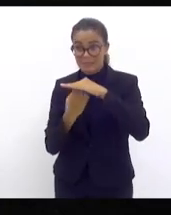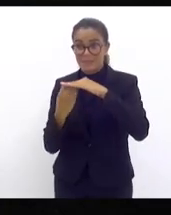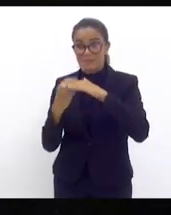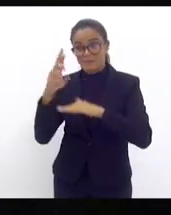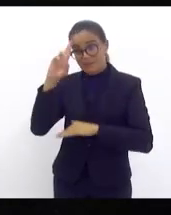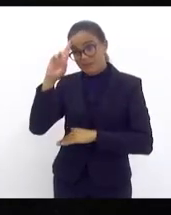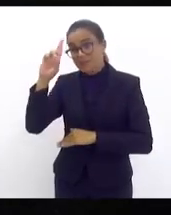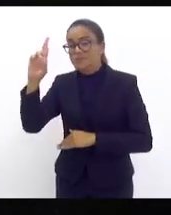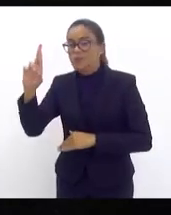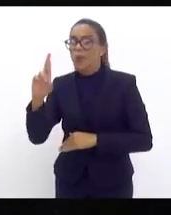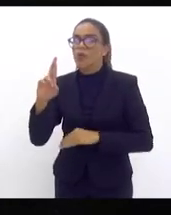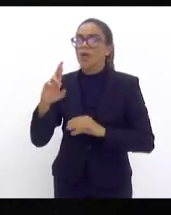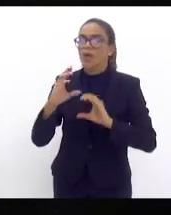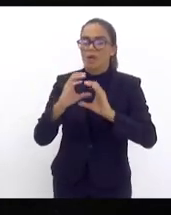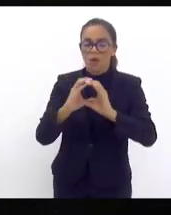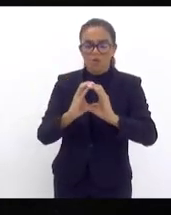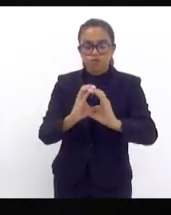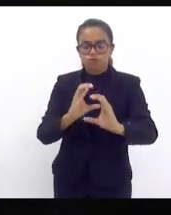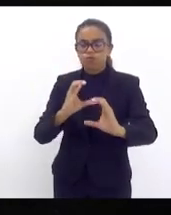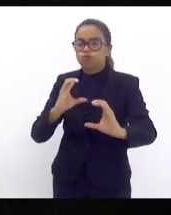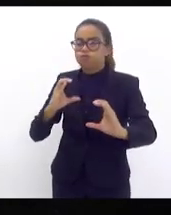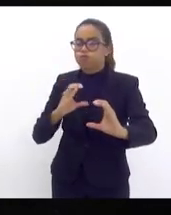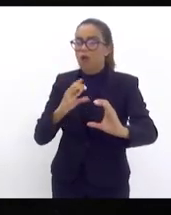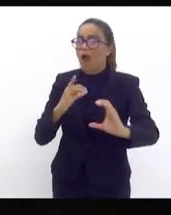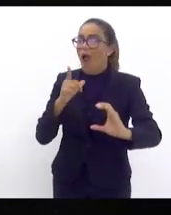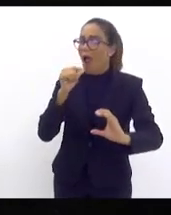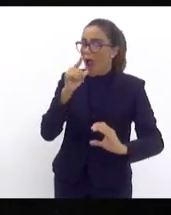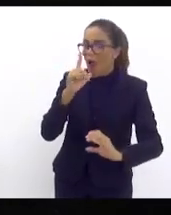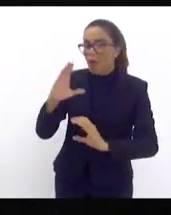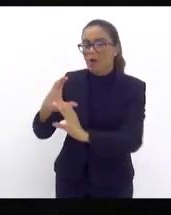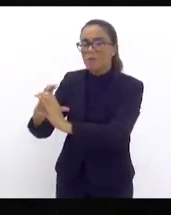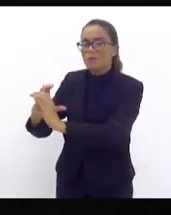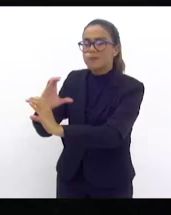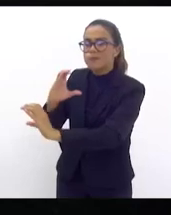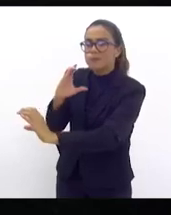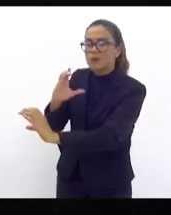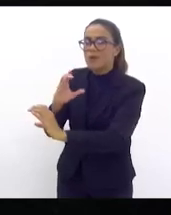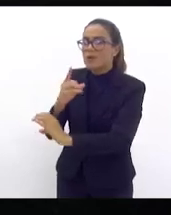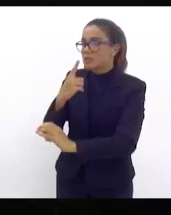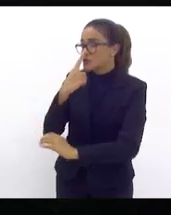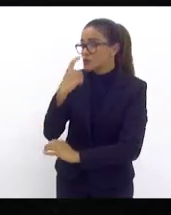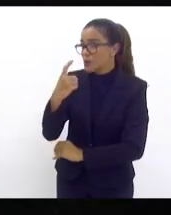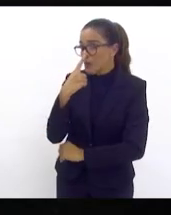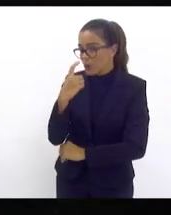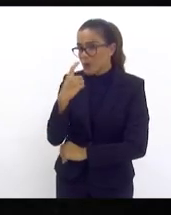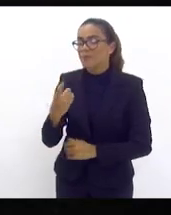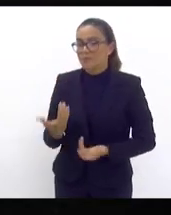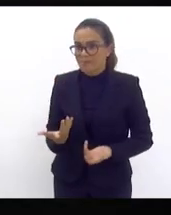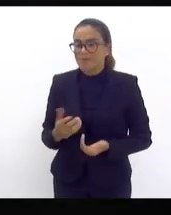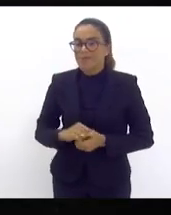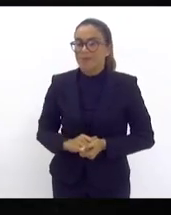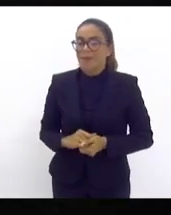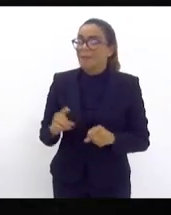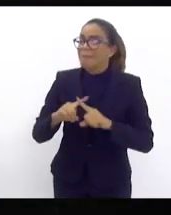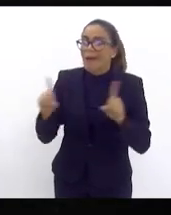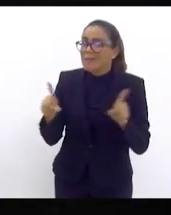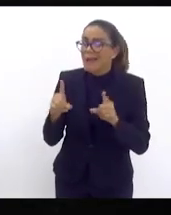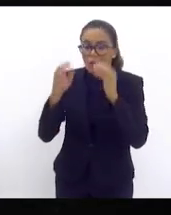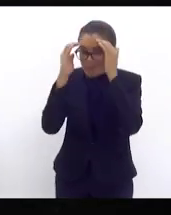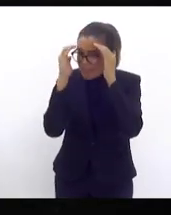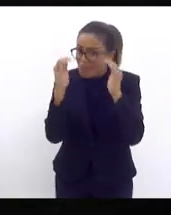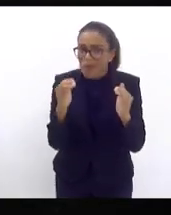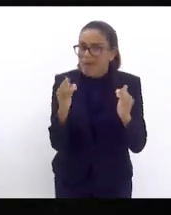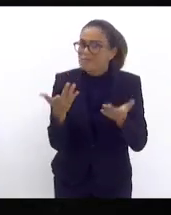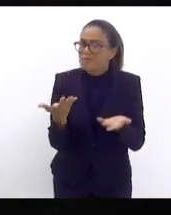colocar rede de esgoto e colocar rede de água nos municípios nos quais elas ganharam a concessão só que elas não estão fazendo